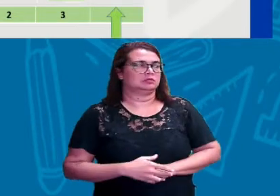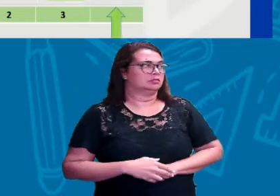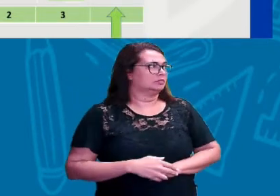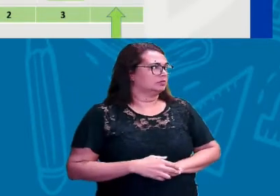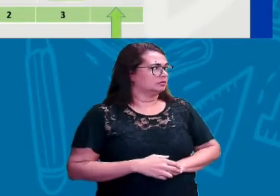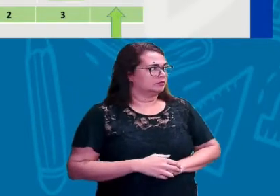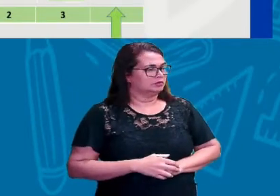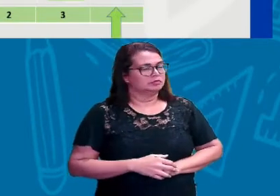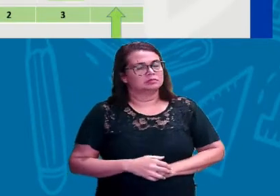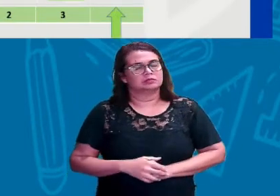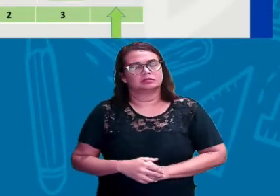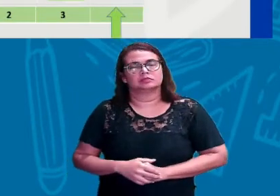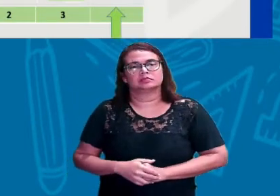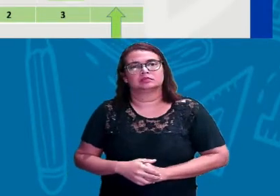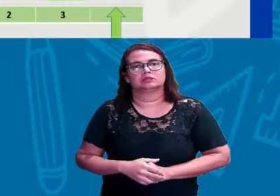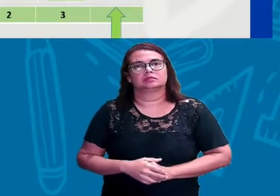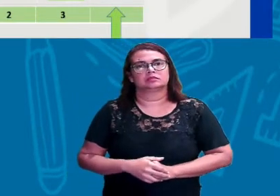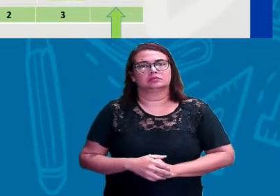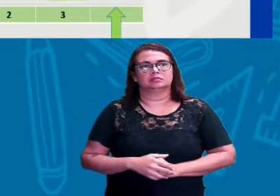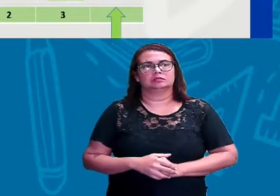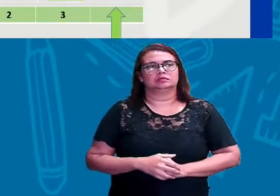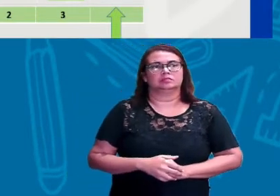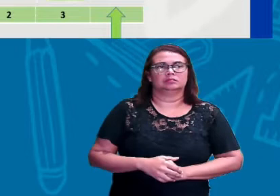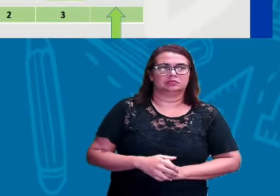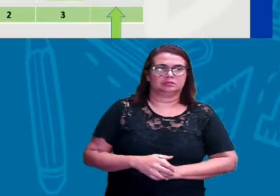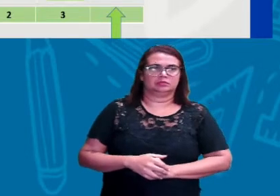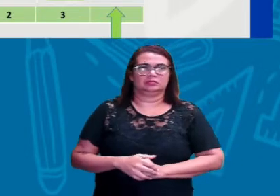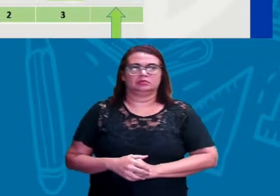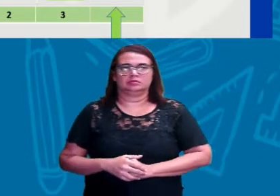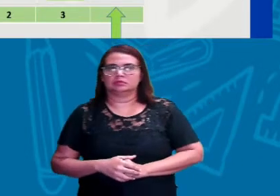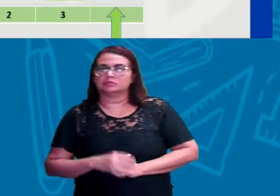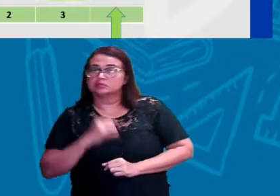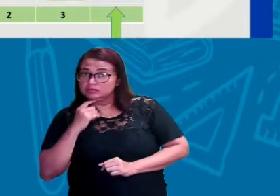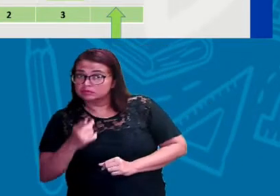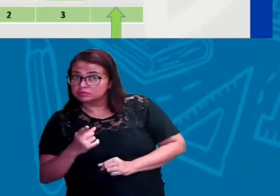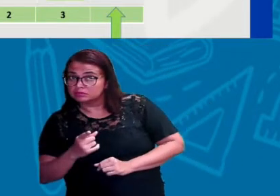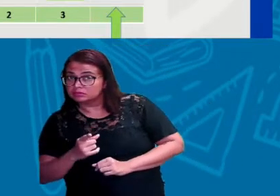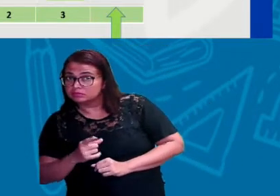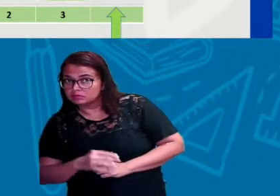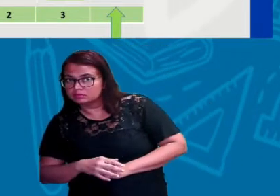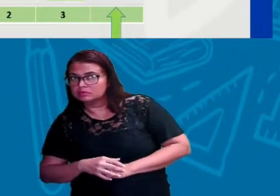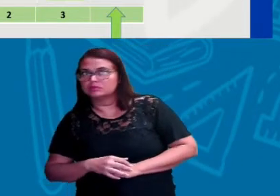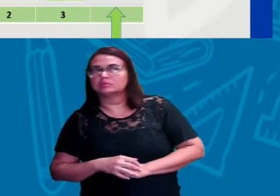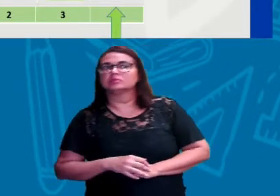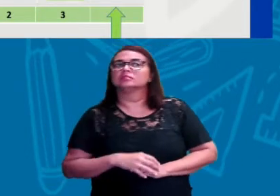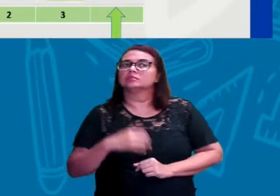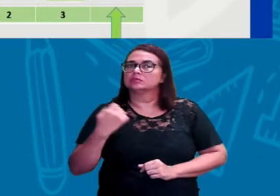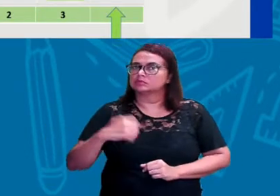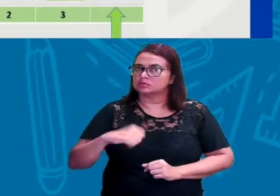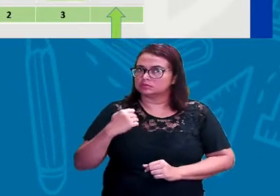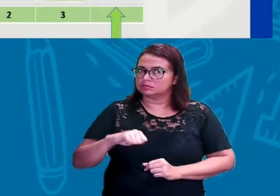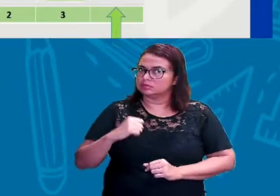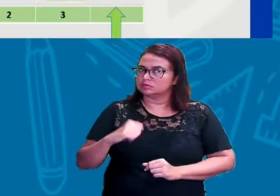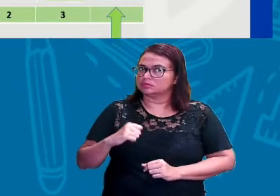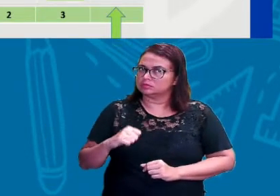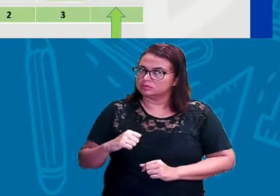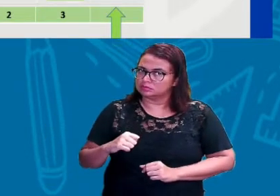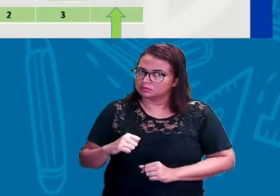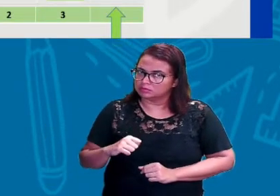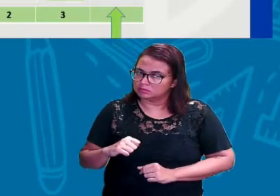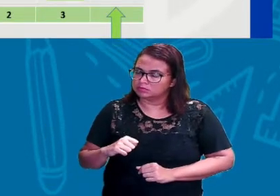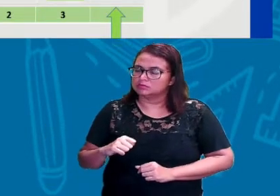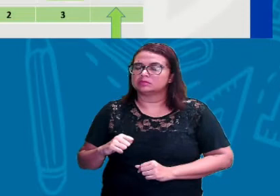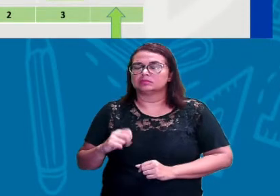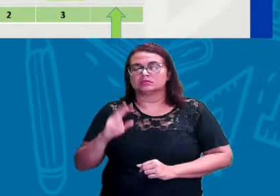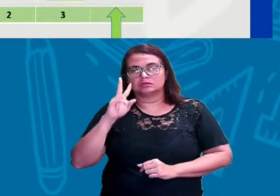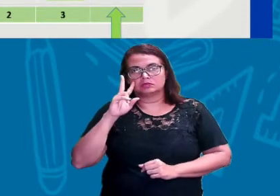última coluna, resposta, o prédio. Alguma dúvida? Então, eu tenho que observar os termos, tá?